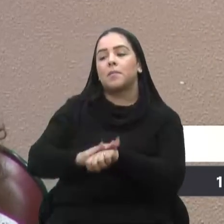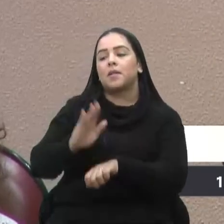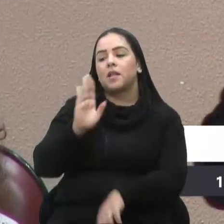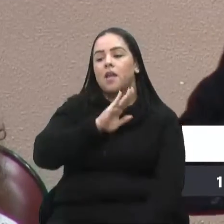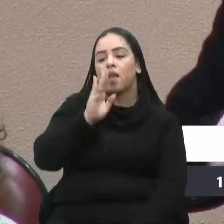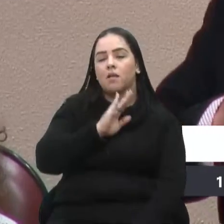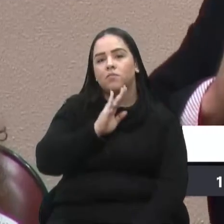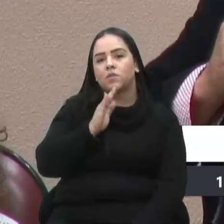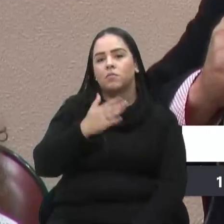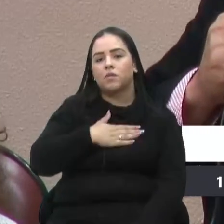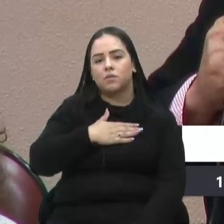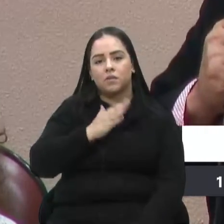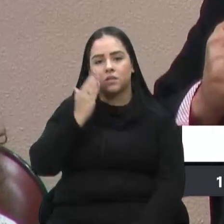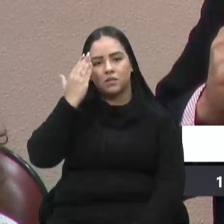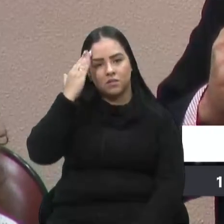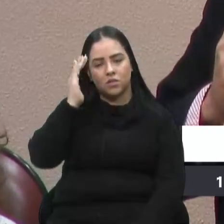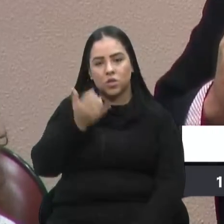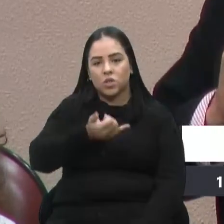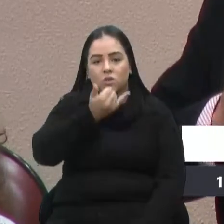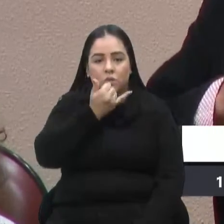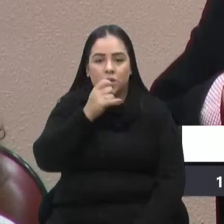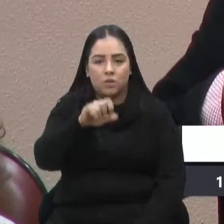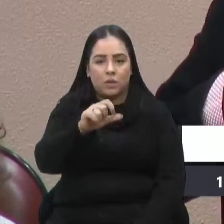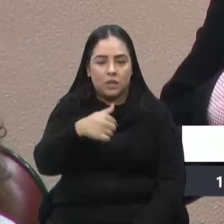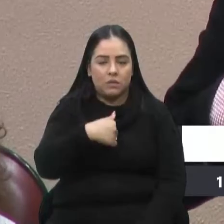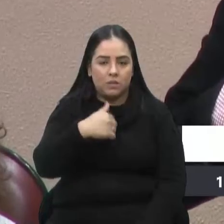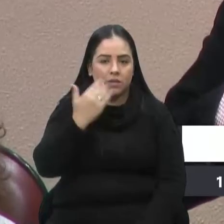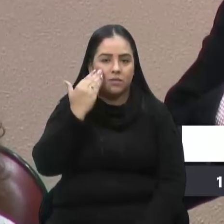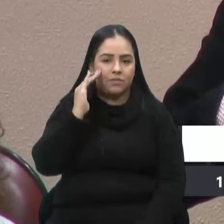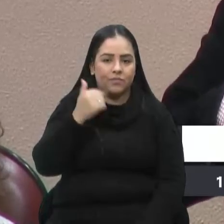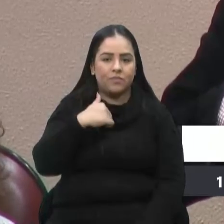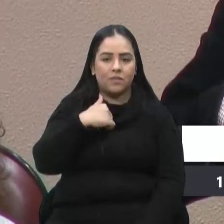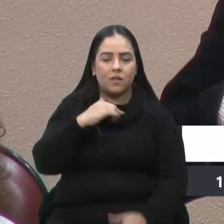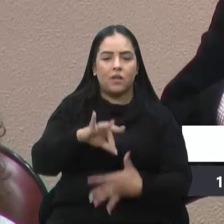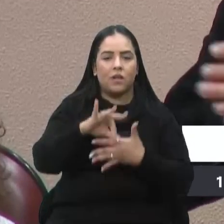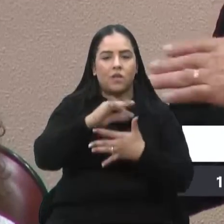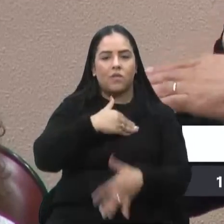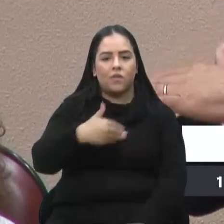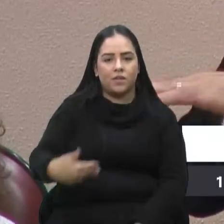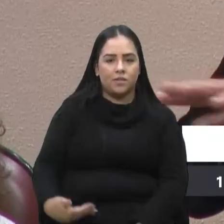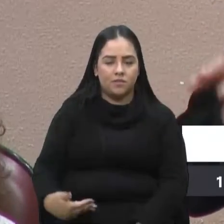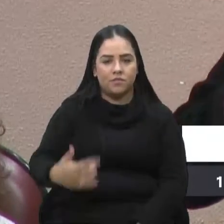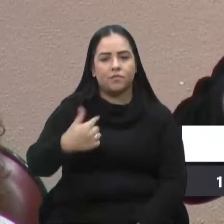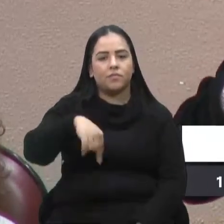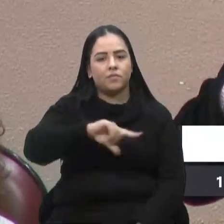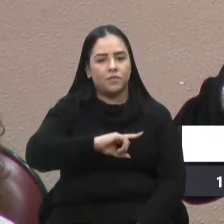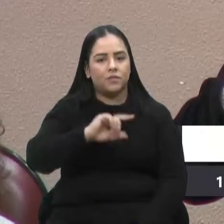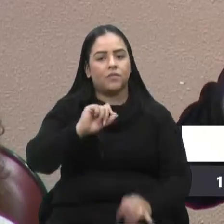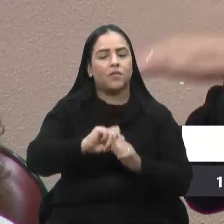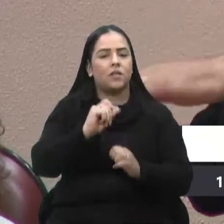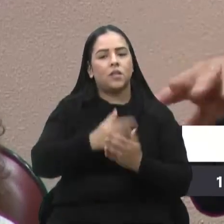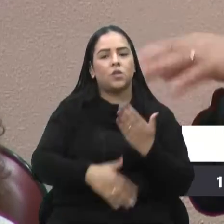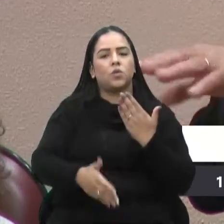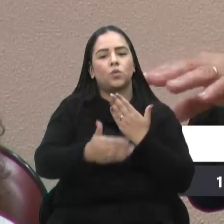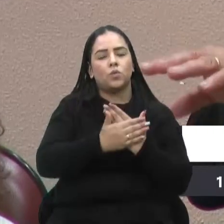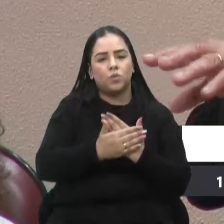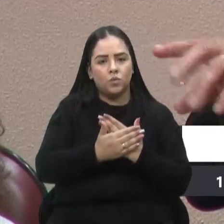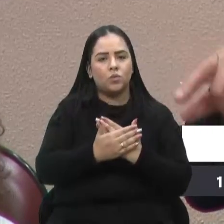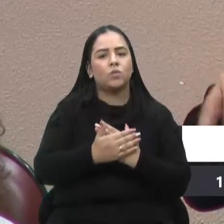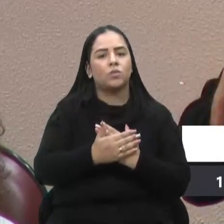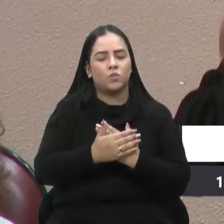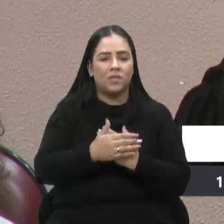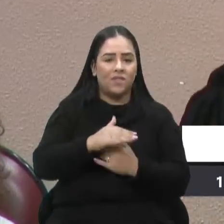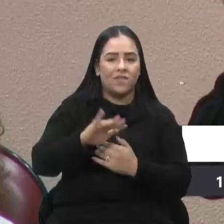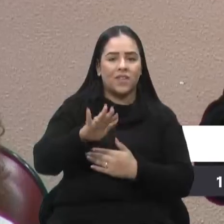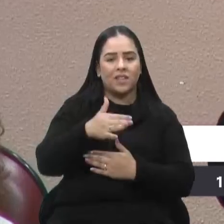Esse é o meu entendimento. Desculpa, mas é assim. Como líder e governo, fica difícil. A gente faz de tudo, deixa de fazer visita para intermediar